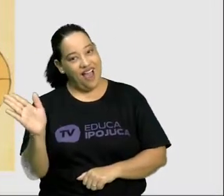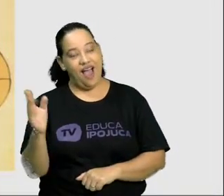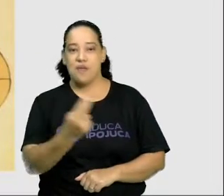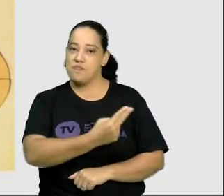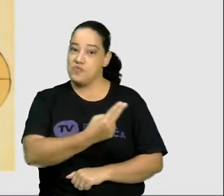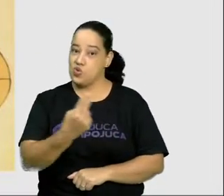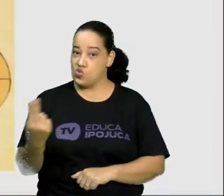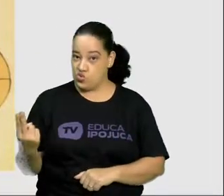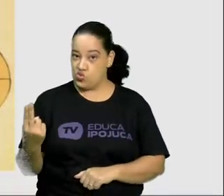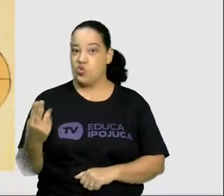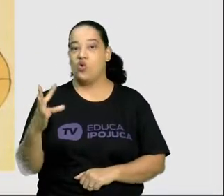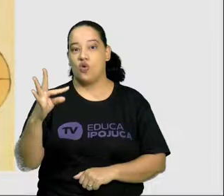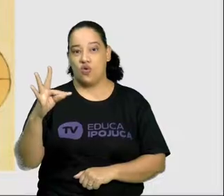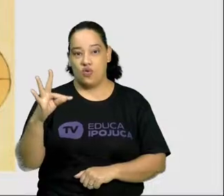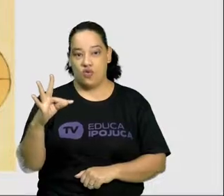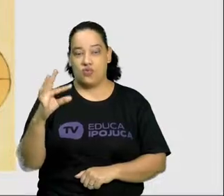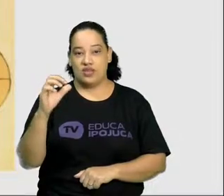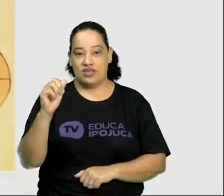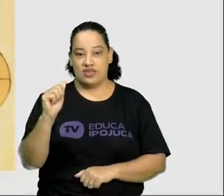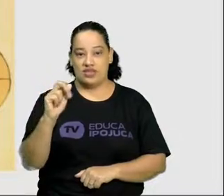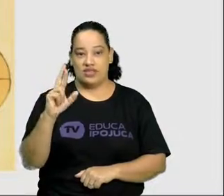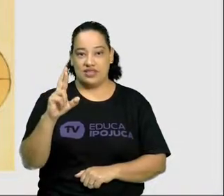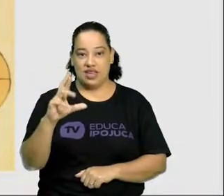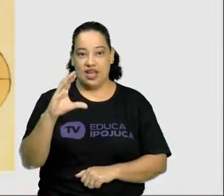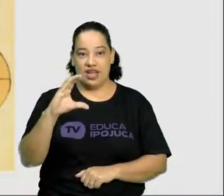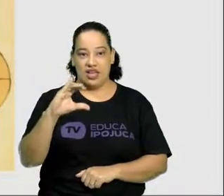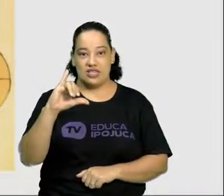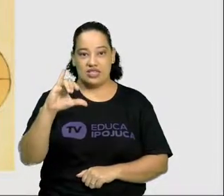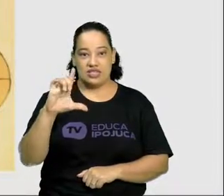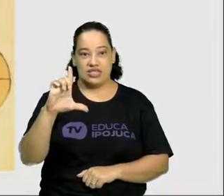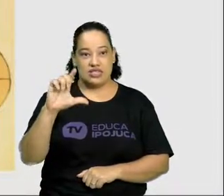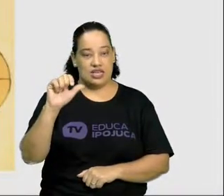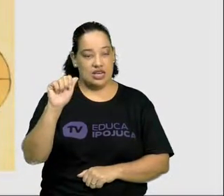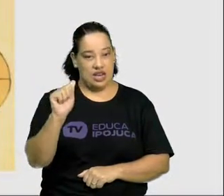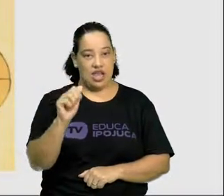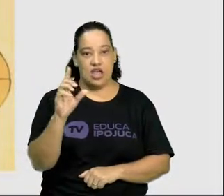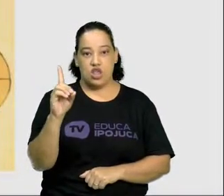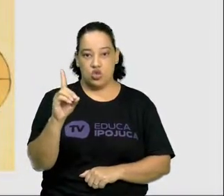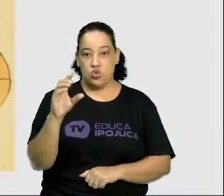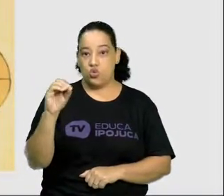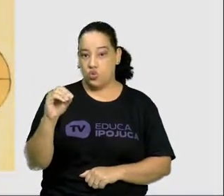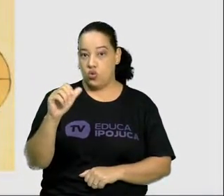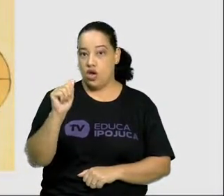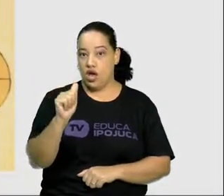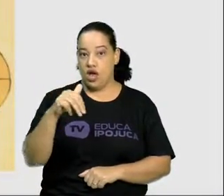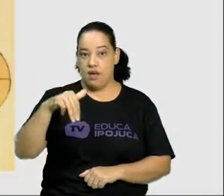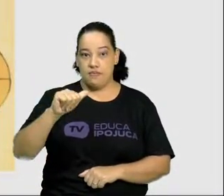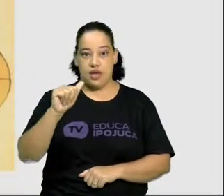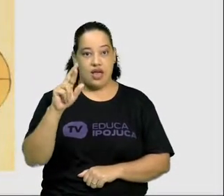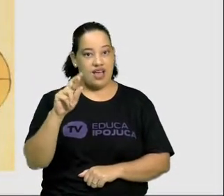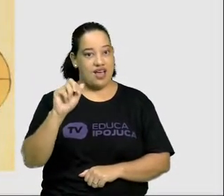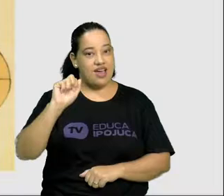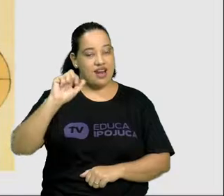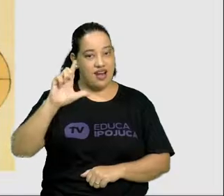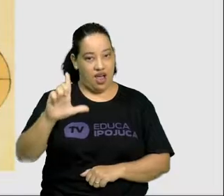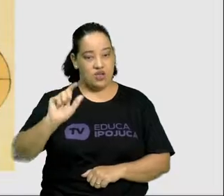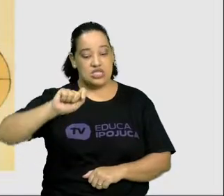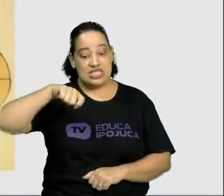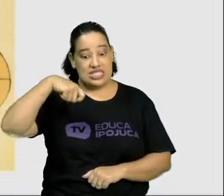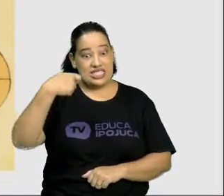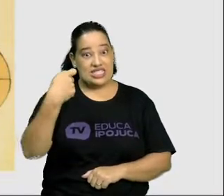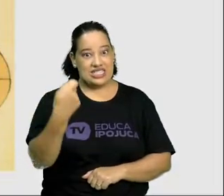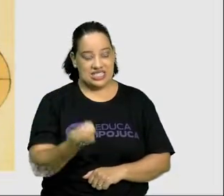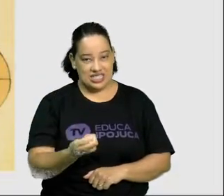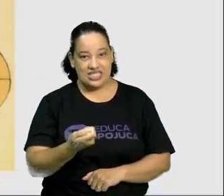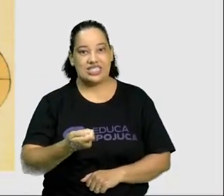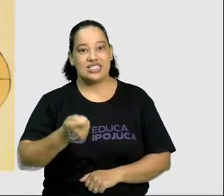é Tassila do Amaral, mas todos me chamam de Tassilinha. Eu amo desenhar,